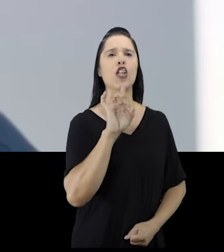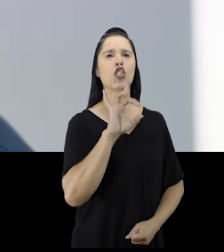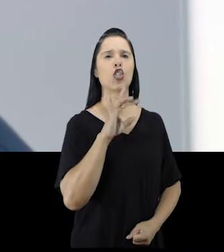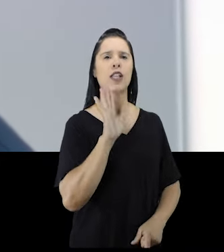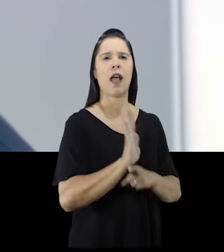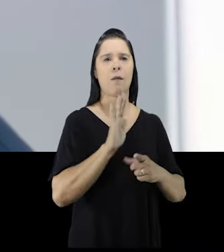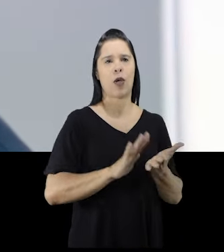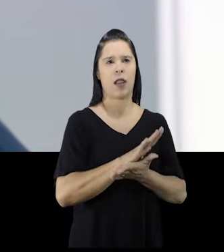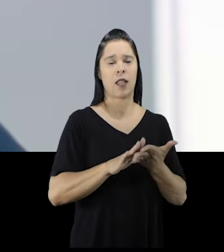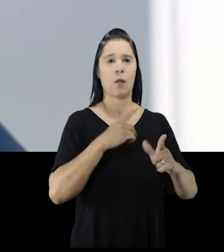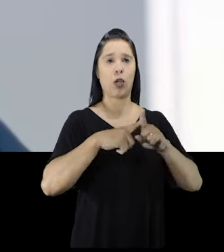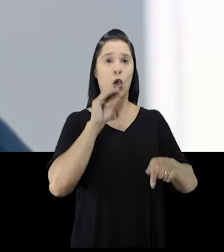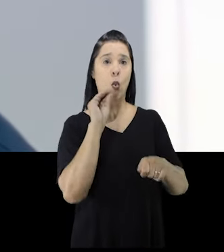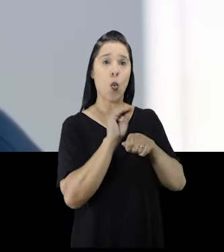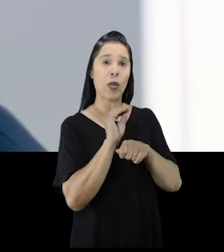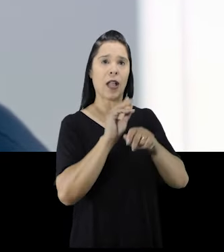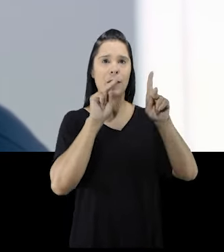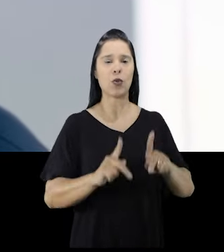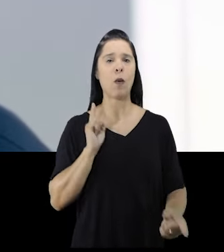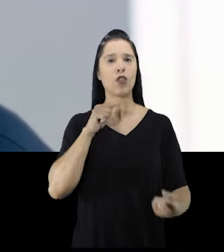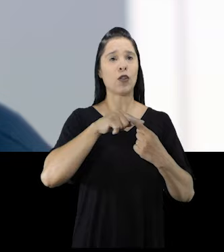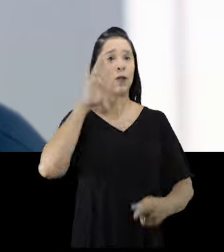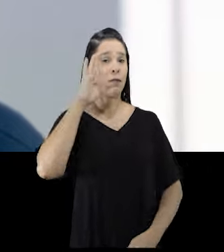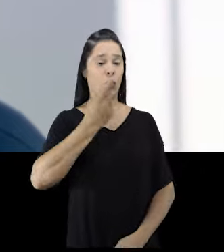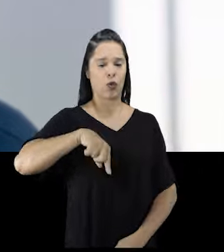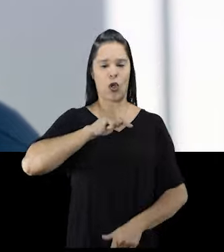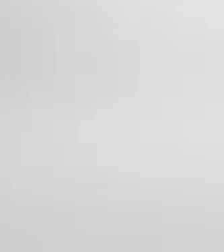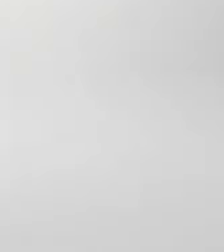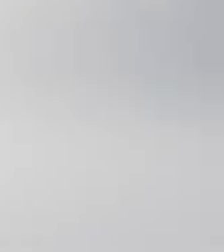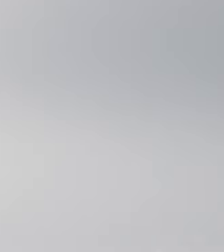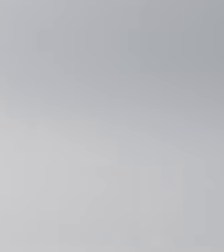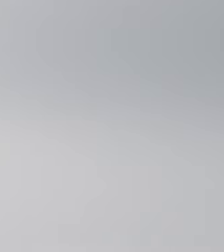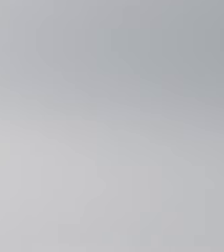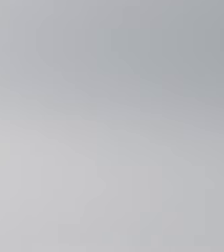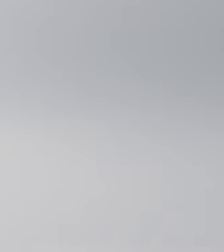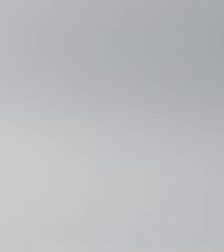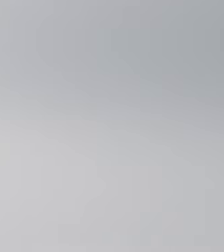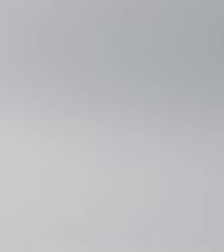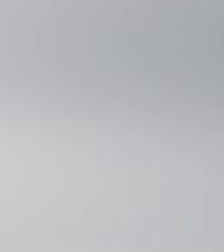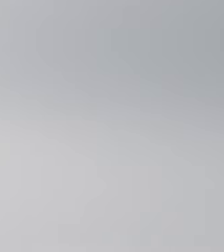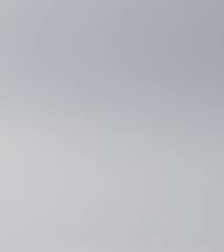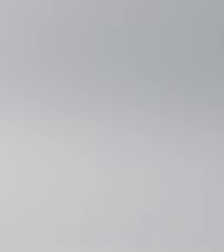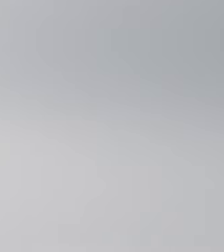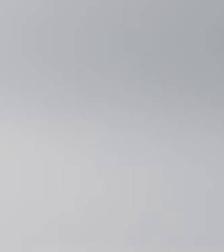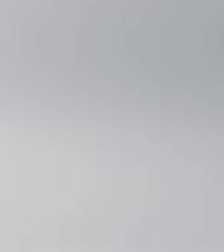ninguém na mão. Porque cuidar de gente é o coração do nosso trabalho. PSB 40, Partido Socialista Brasileiro.